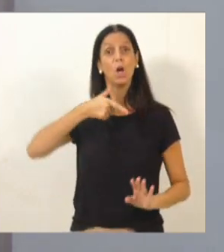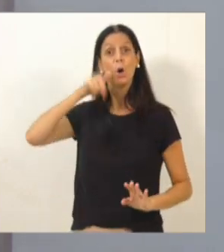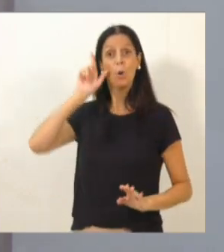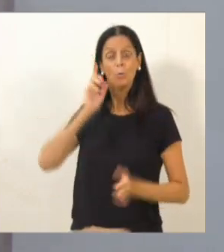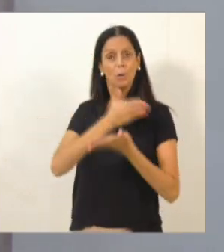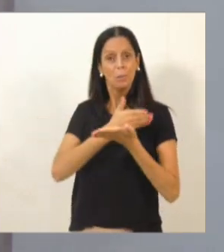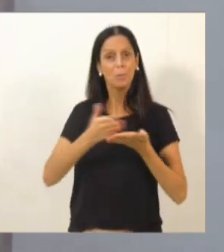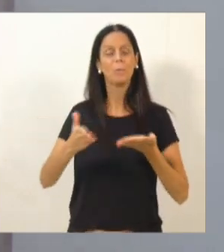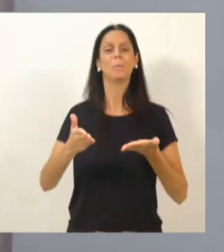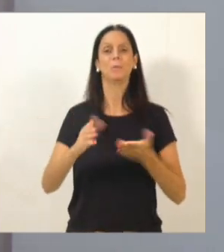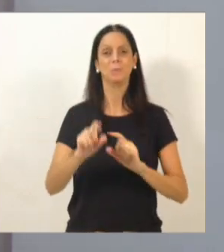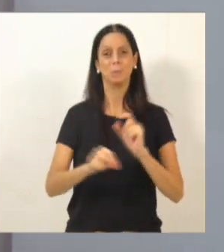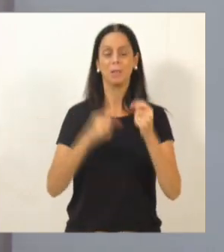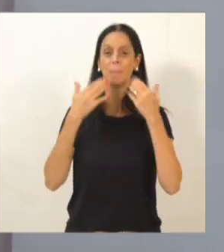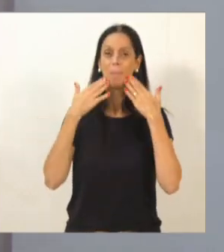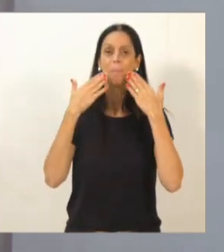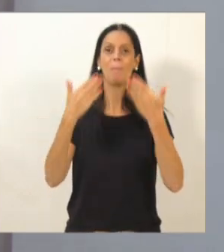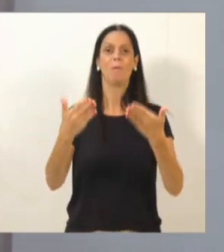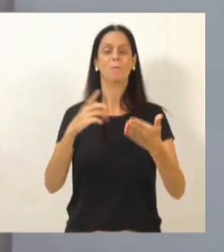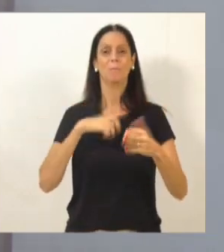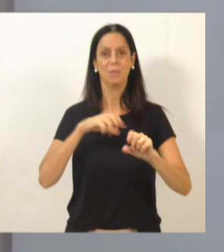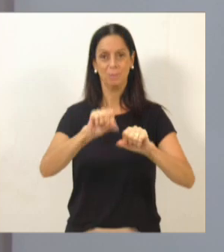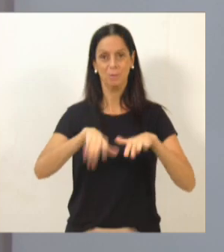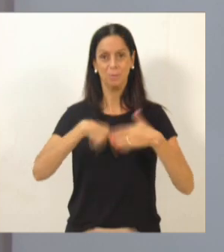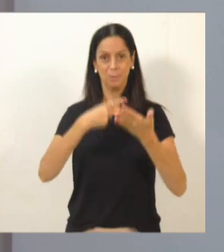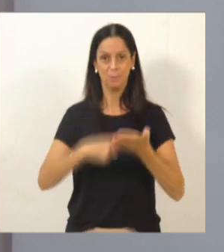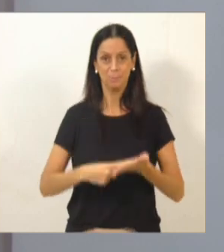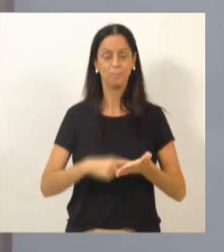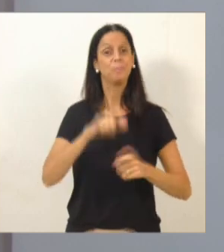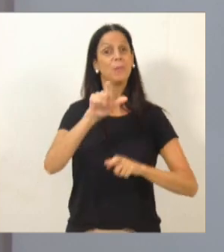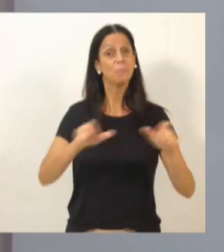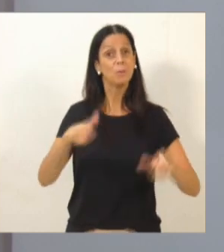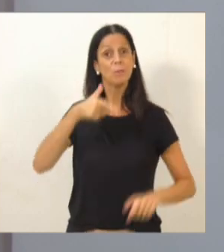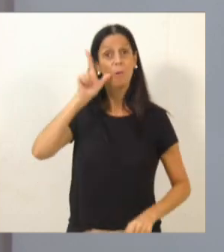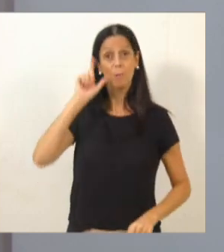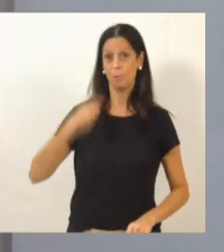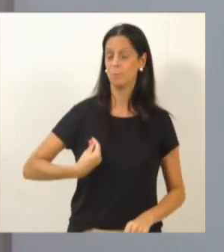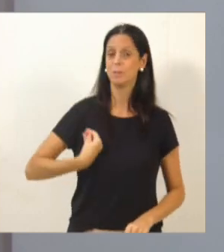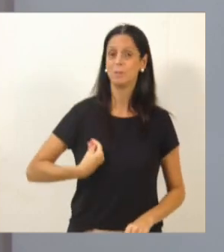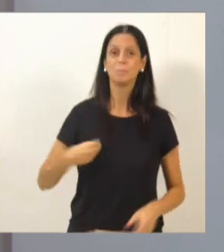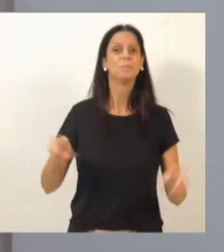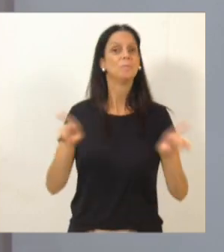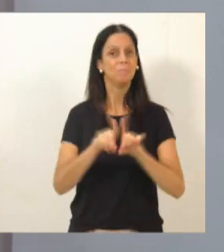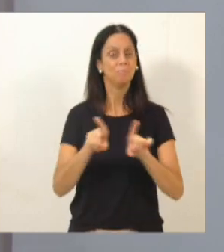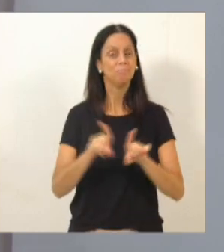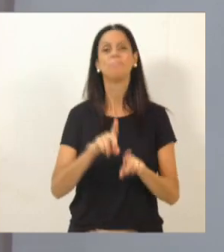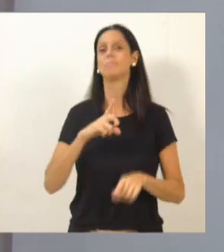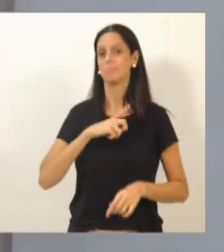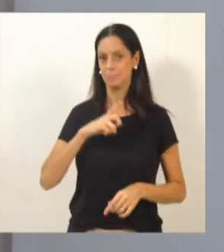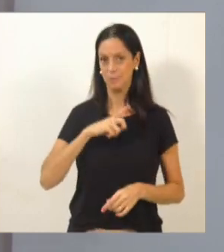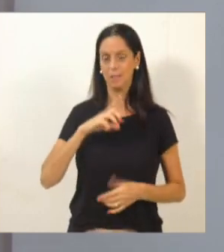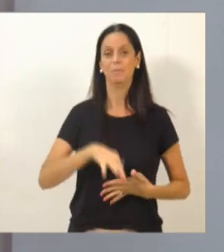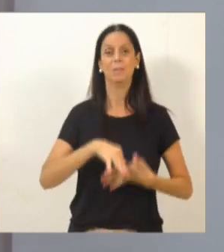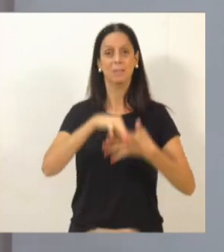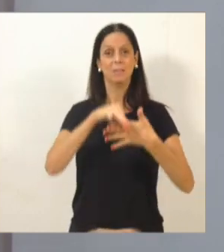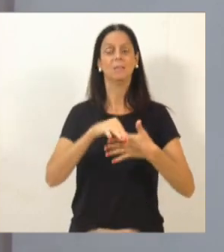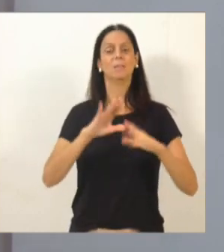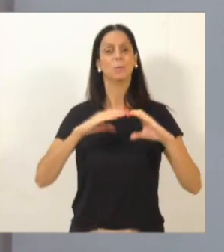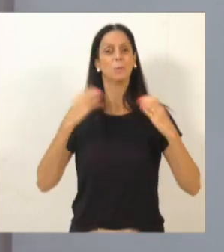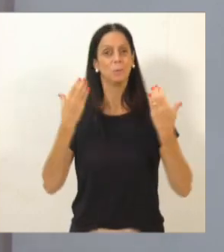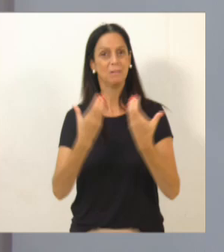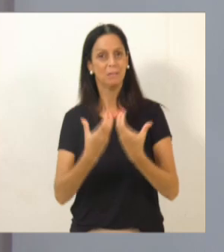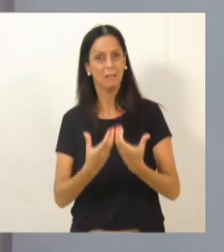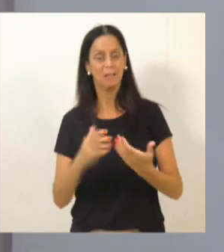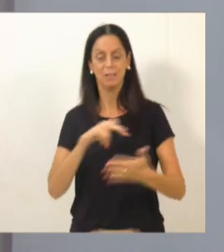partir do momento que mostrou isso. Quero dizer que as pessoas que tiveram presentes ontem também, tivemos várias lideranças comunitárias, usando o Tribunal